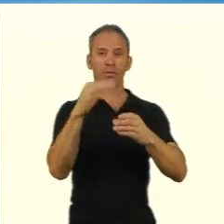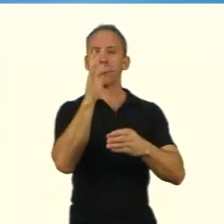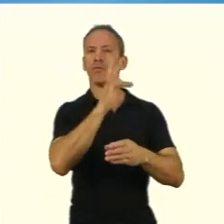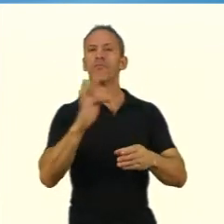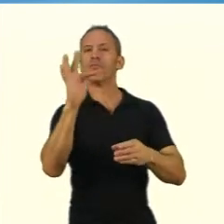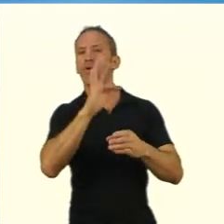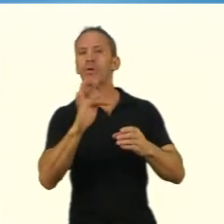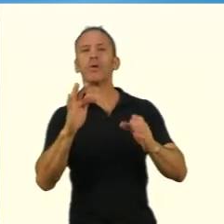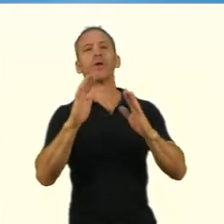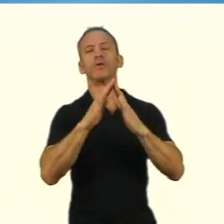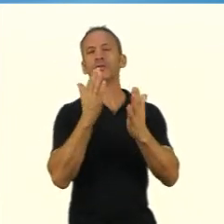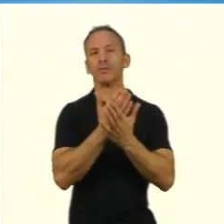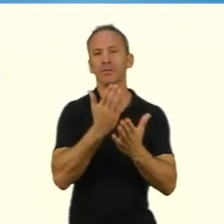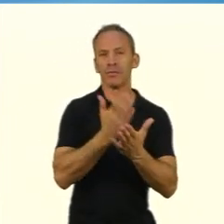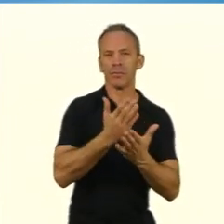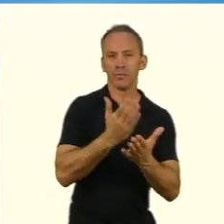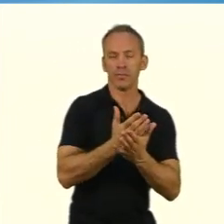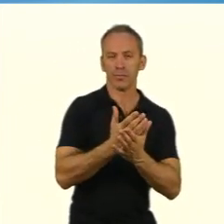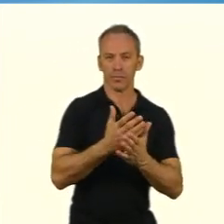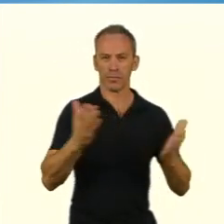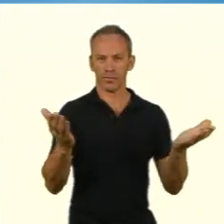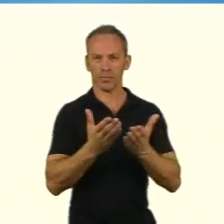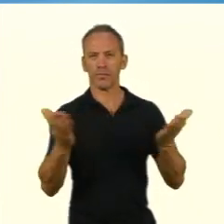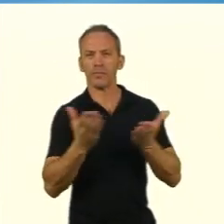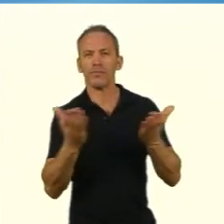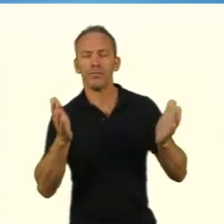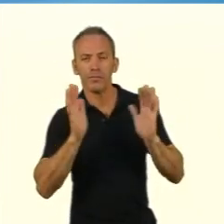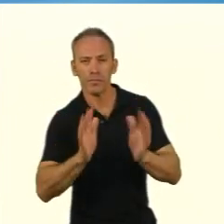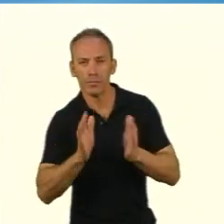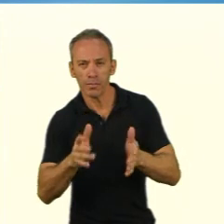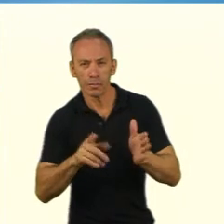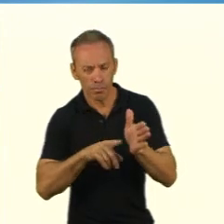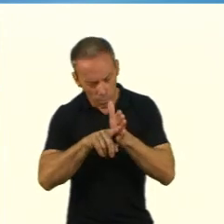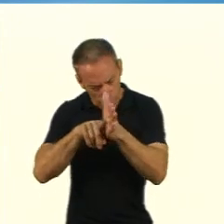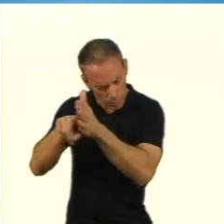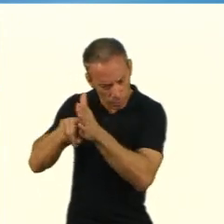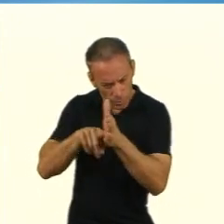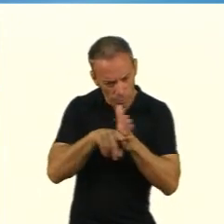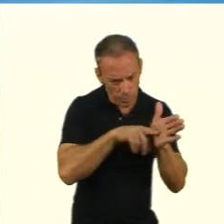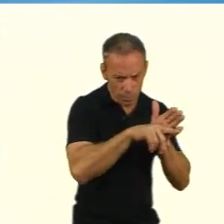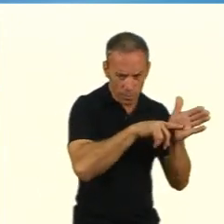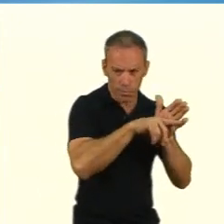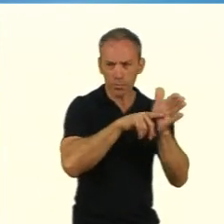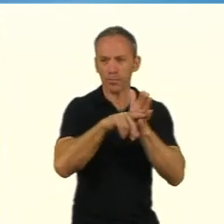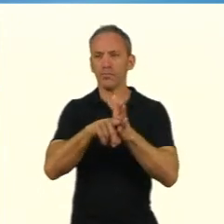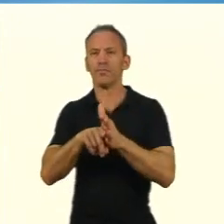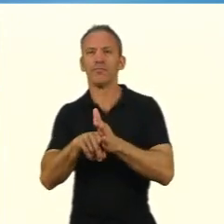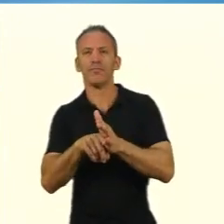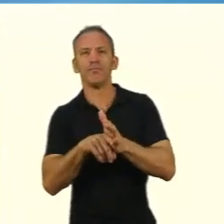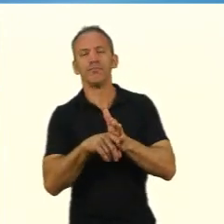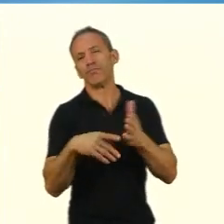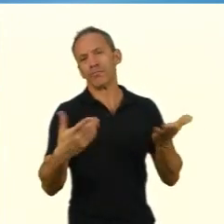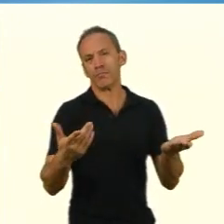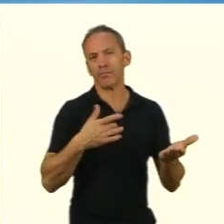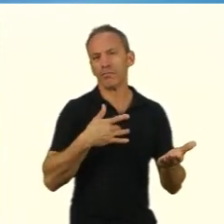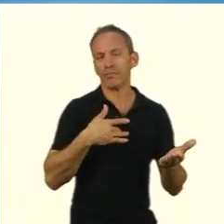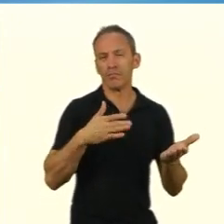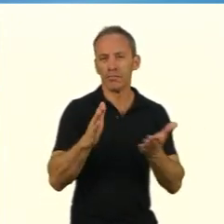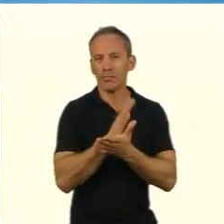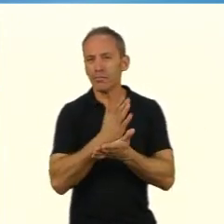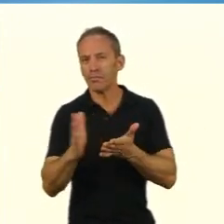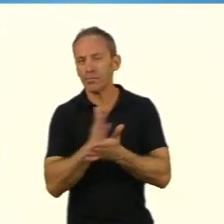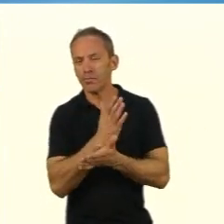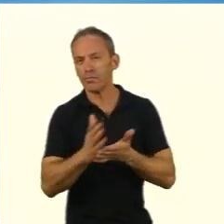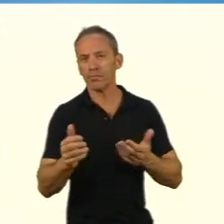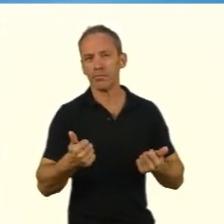palavras sobre a relevância do meu estudo para esse universo acadêmico em que termos esse tema que eu estou agora